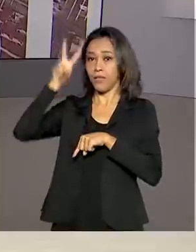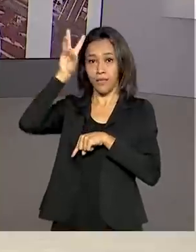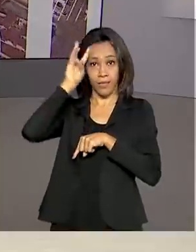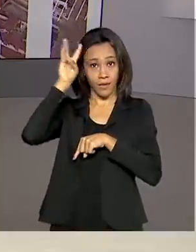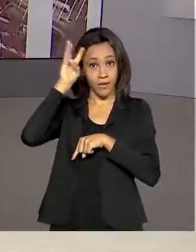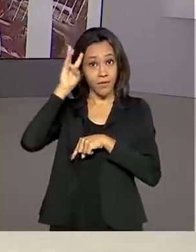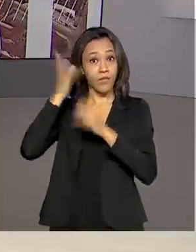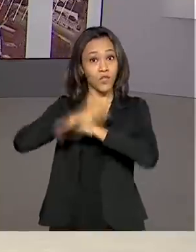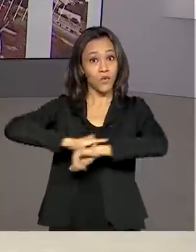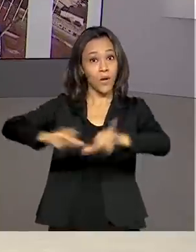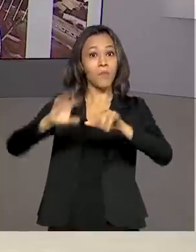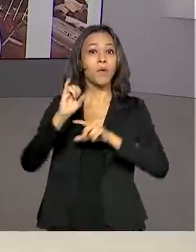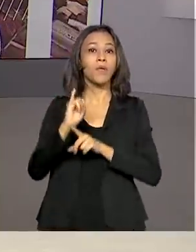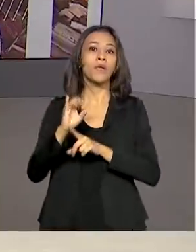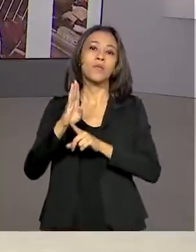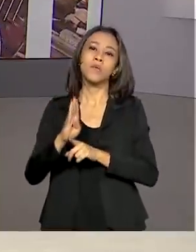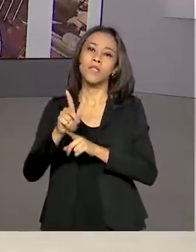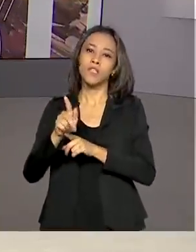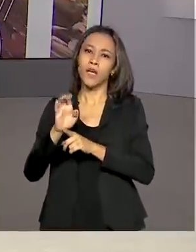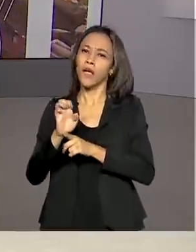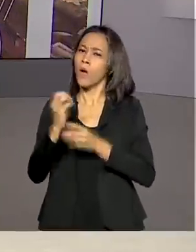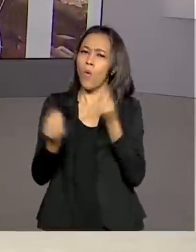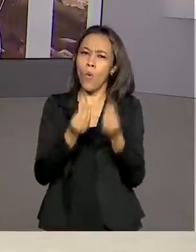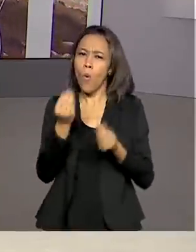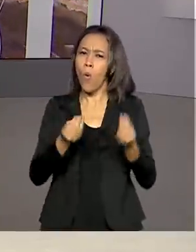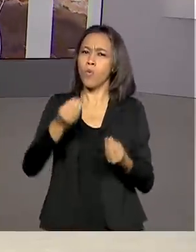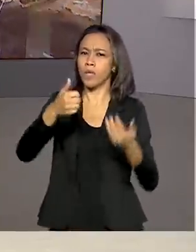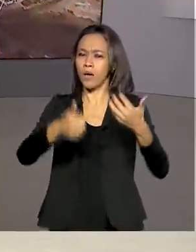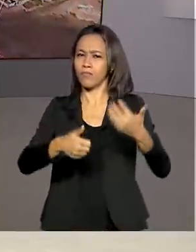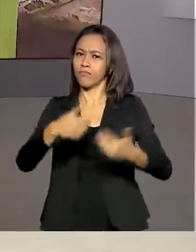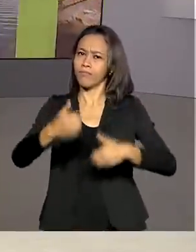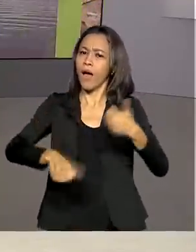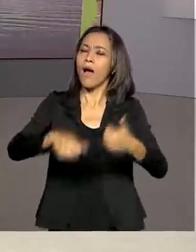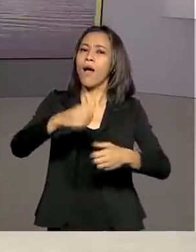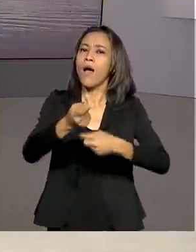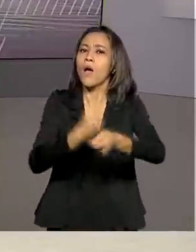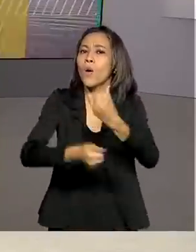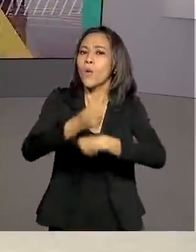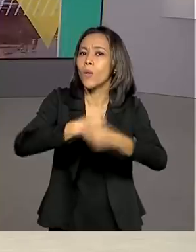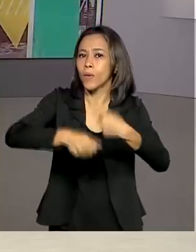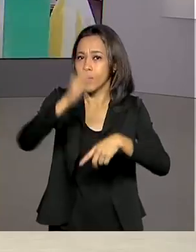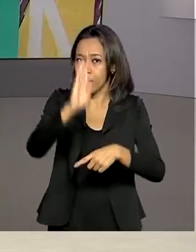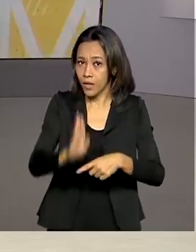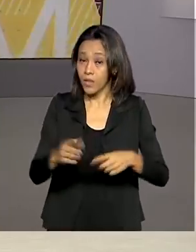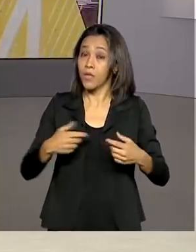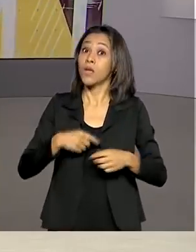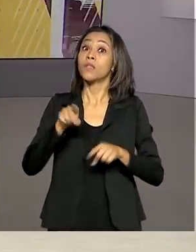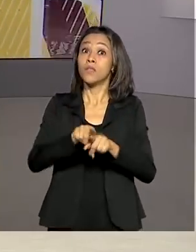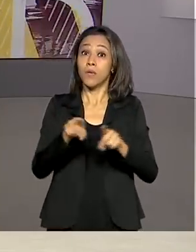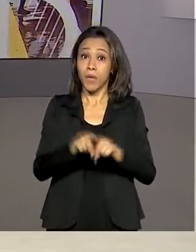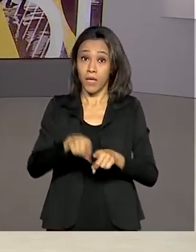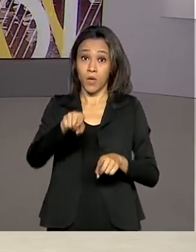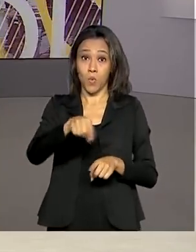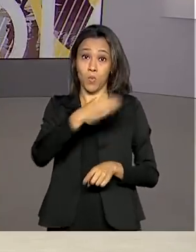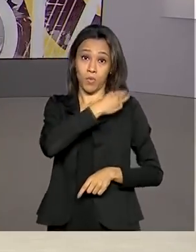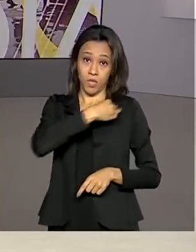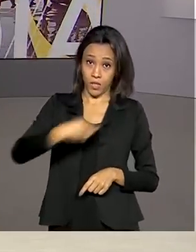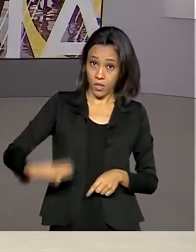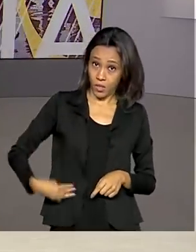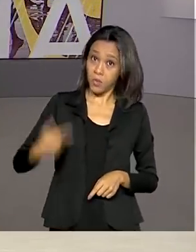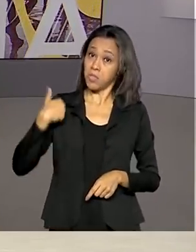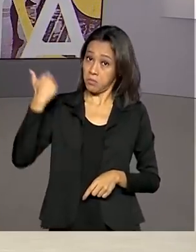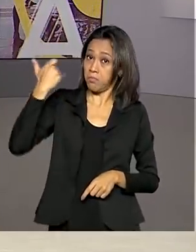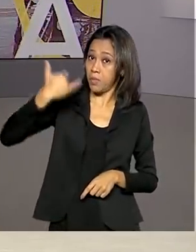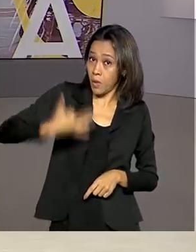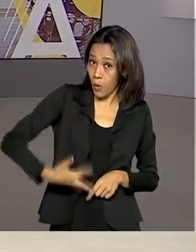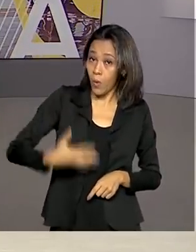o desempenho da economia brasileira no segundo trimestre do ano. Em audiência virtual, o ministro da Economia, Paulo Guedes, comentou